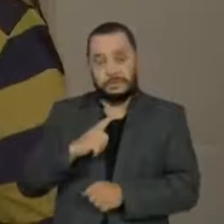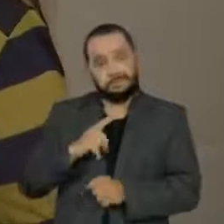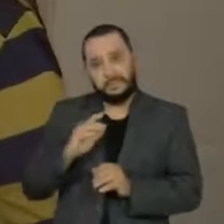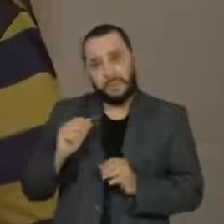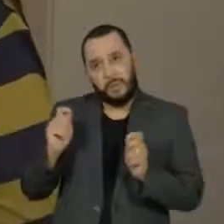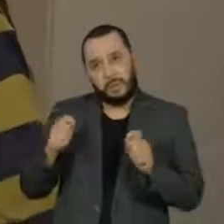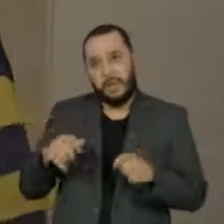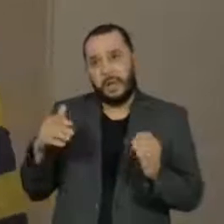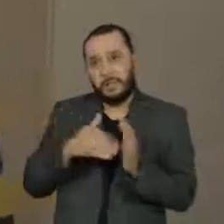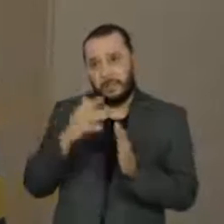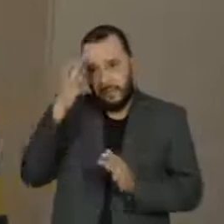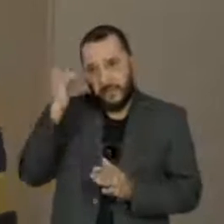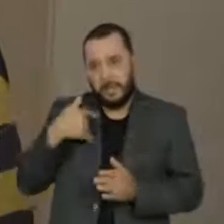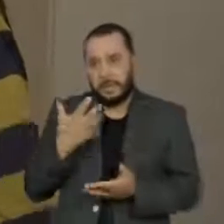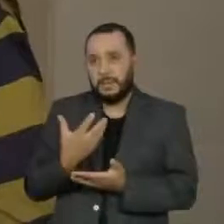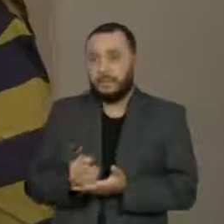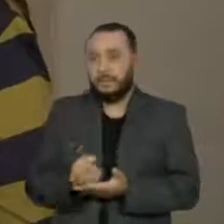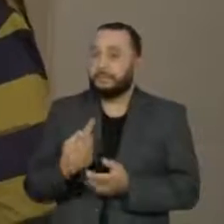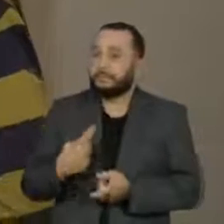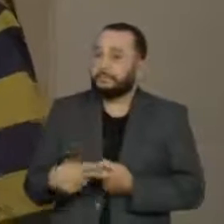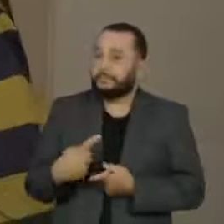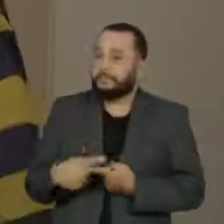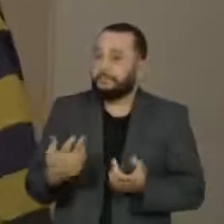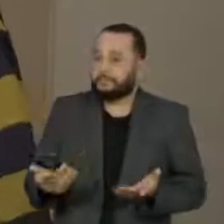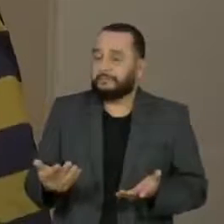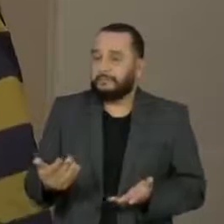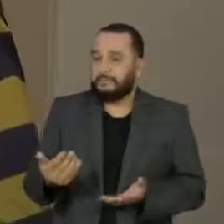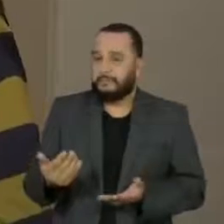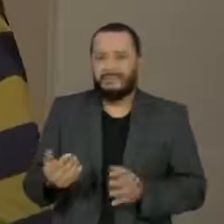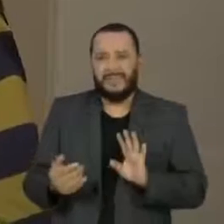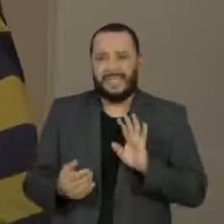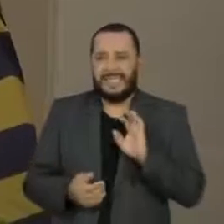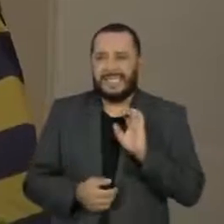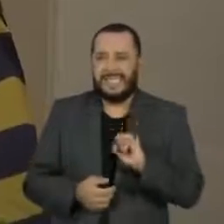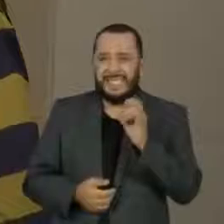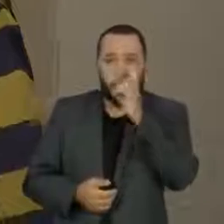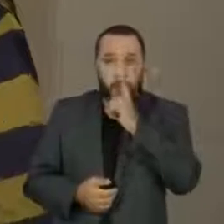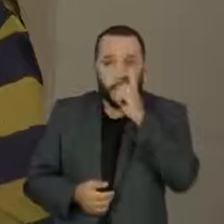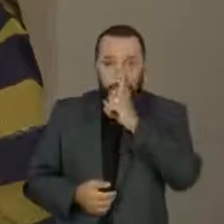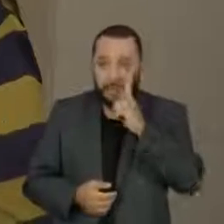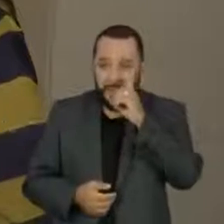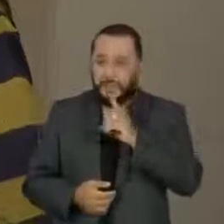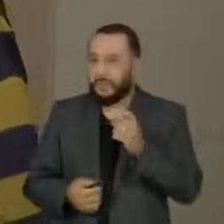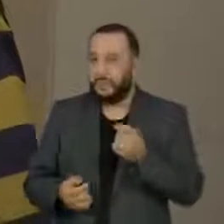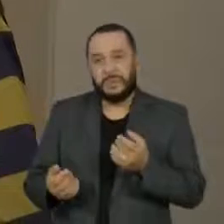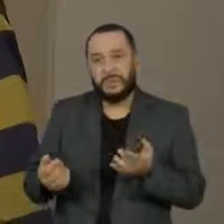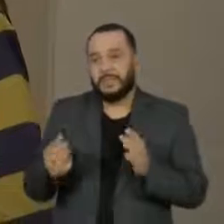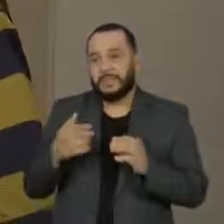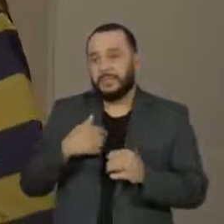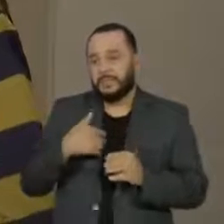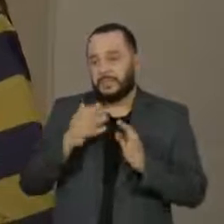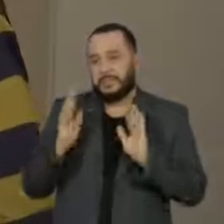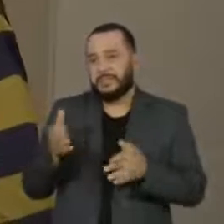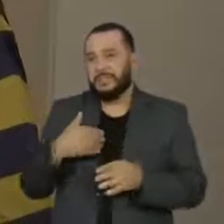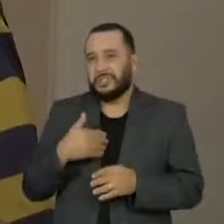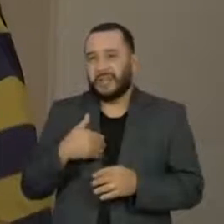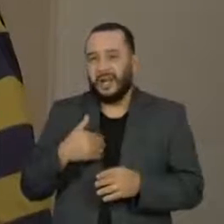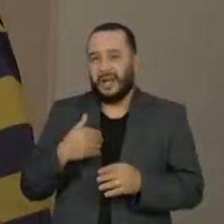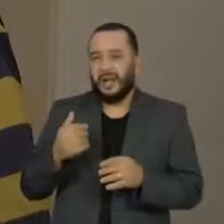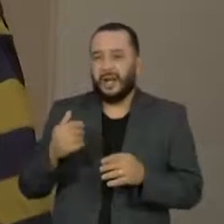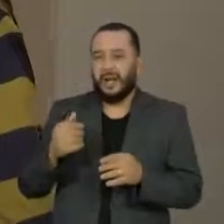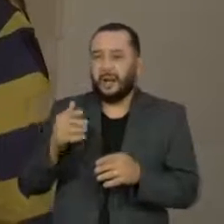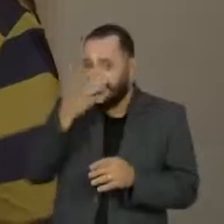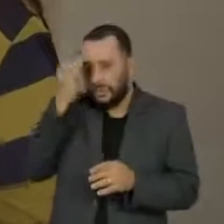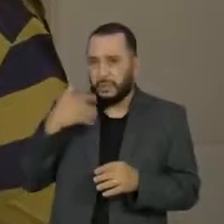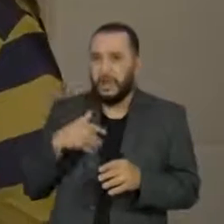de garantir esse serviço da melhor forma é que os eleitores não baixem o aplicativo no dia da eleição e assim o aplicativo fique disponível para aqueles